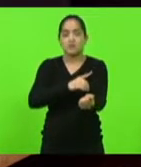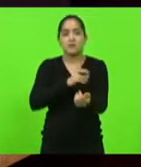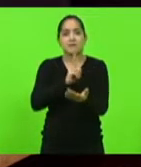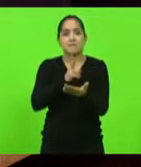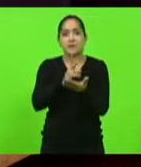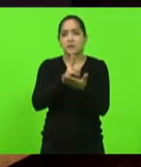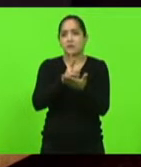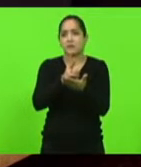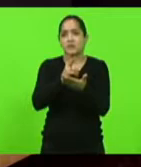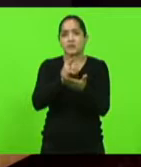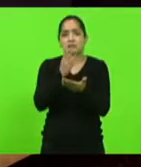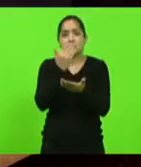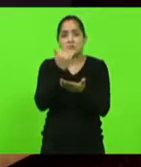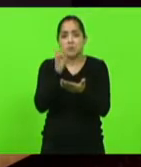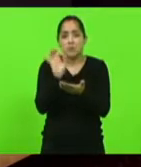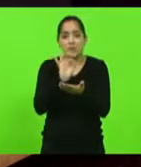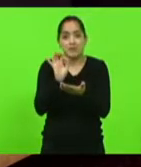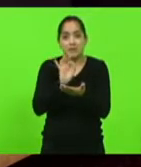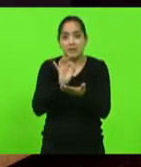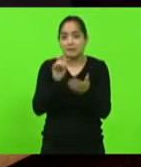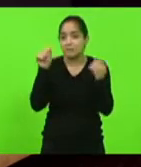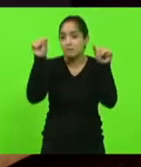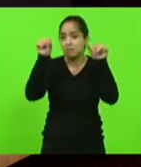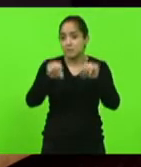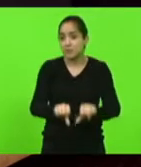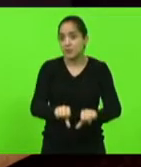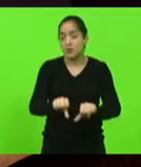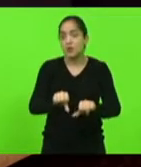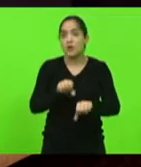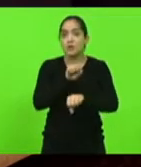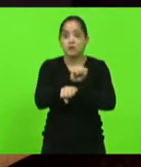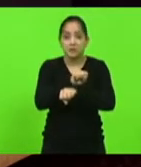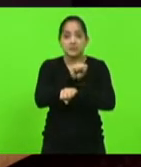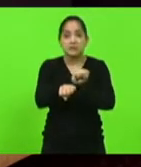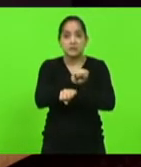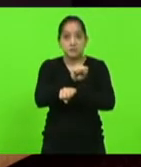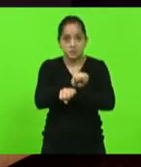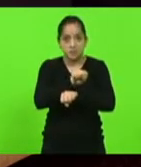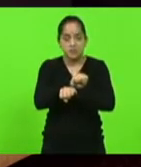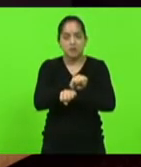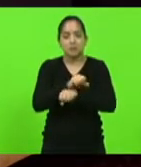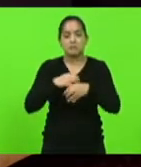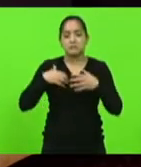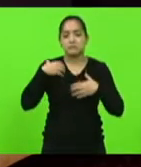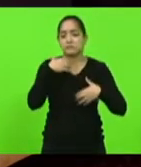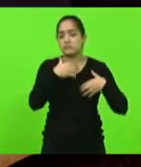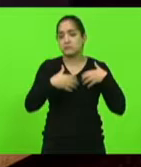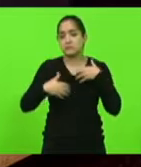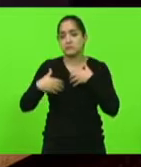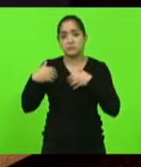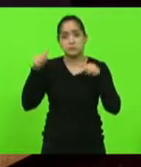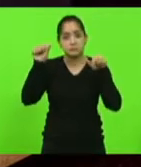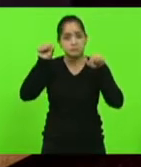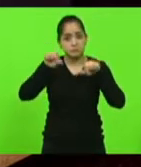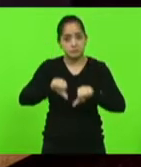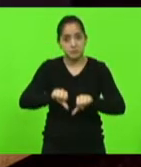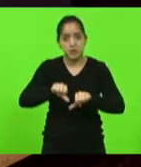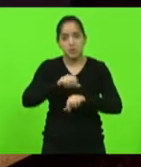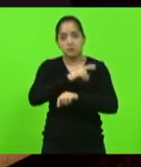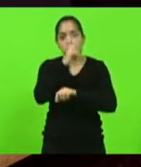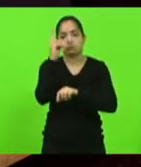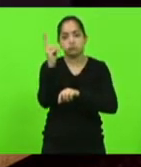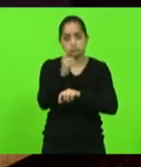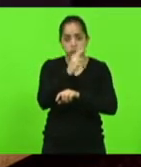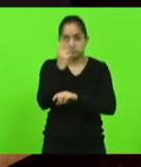sou diabética. Entende? Então, quando eu tenho que esperar para fazer o exame de sangue, eu passo muito mal. Já passei mal de desmaiar no